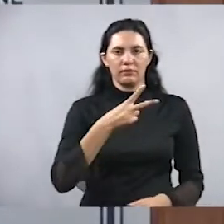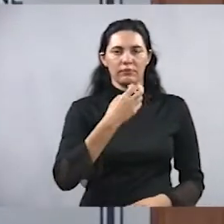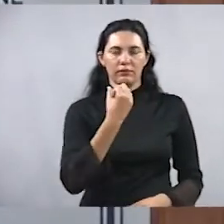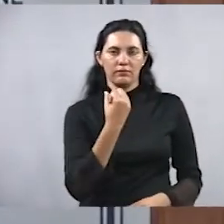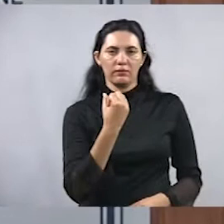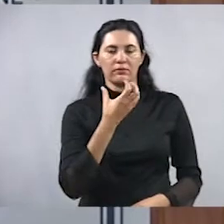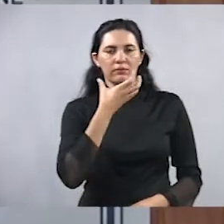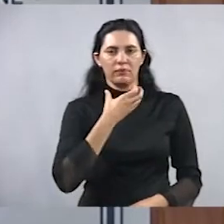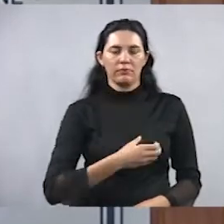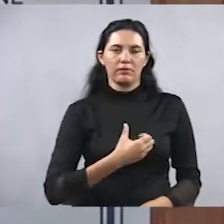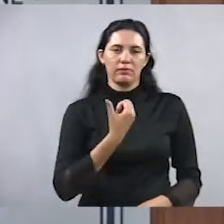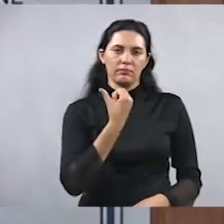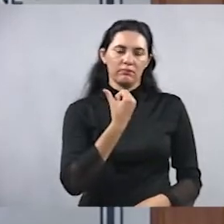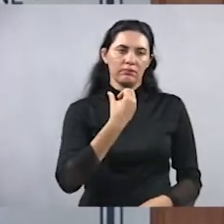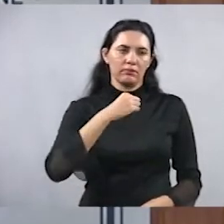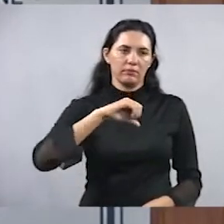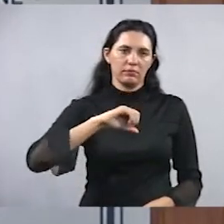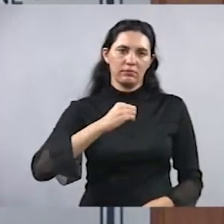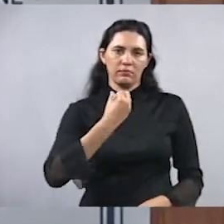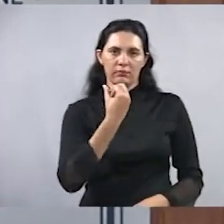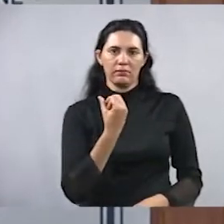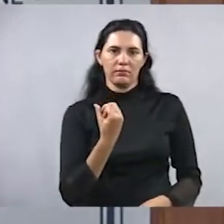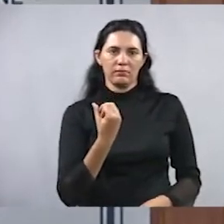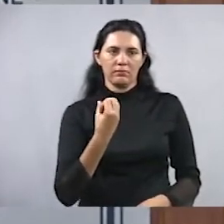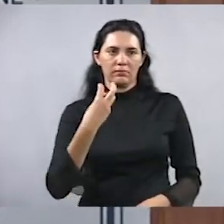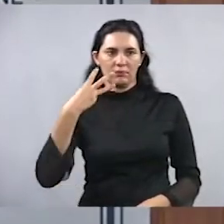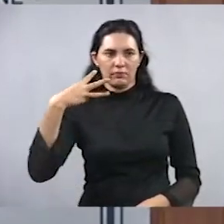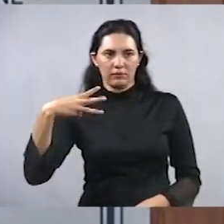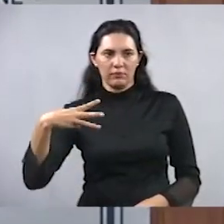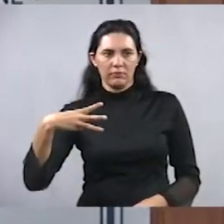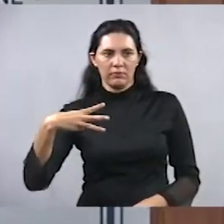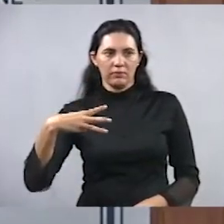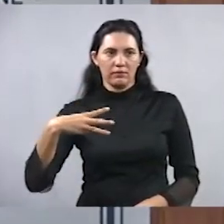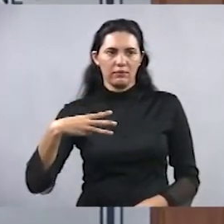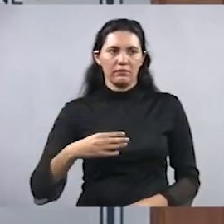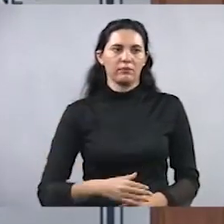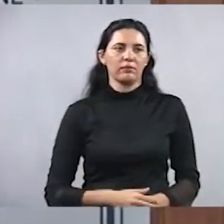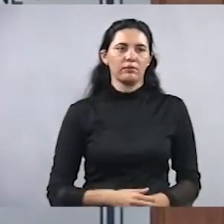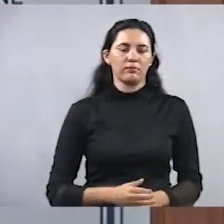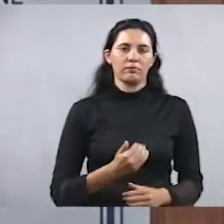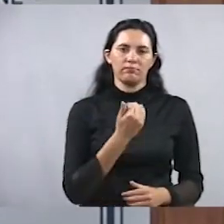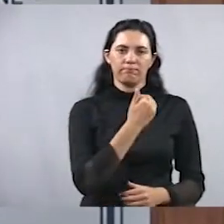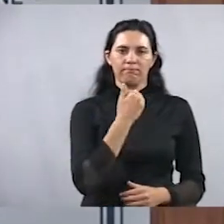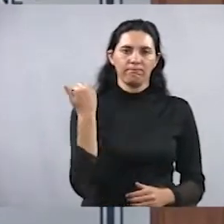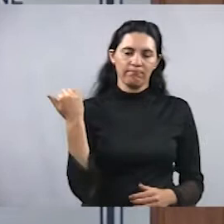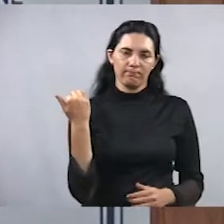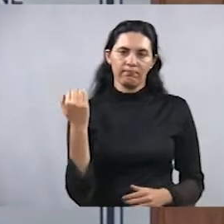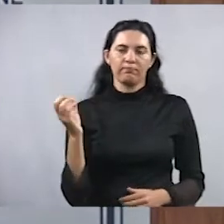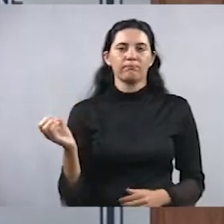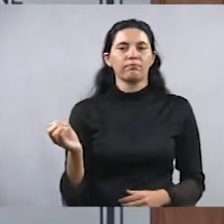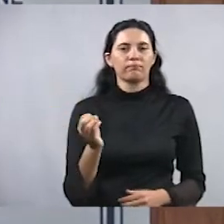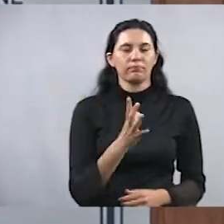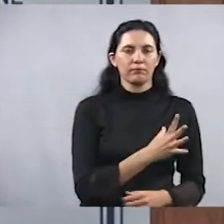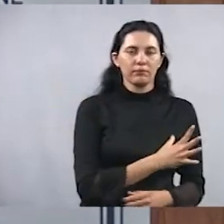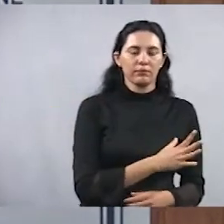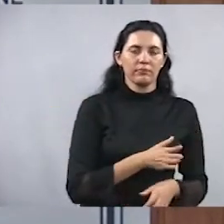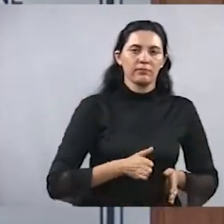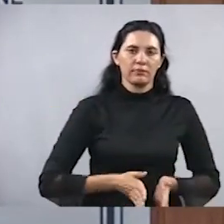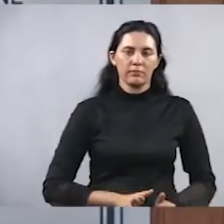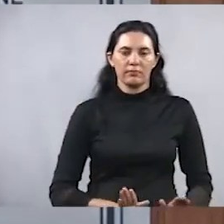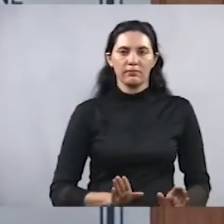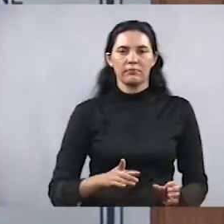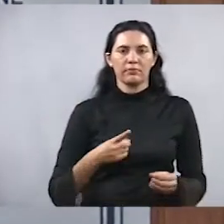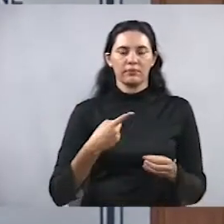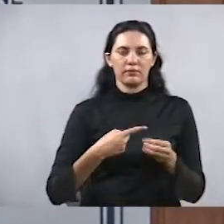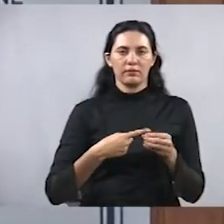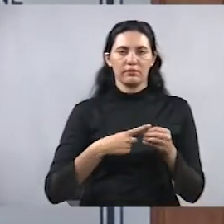dezembro de 1963, portanto partiu daqui precocemente, nasceu na cidade de